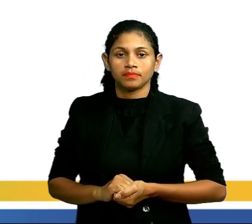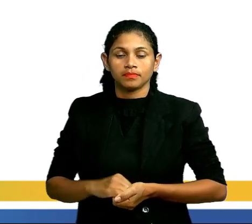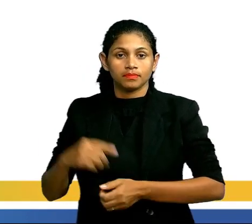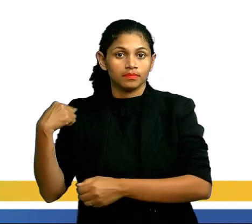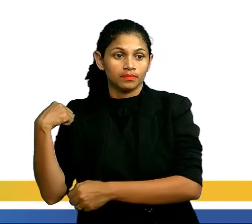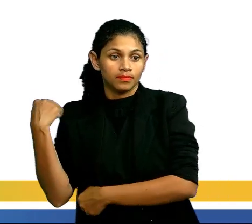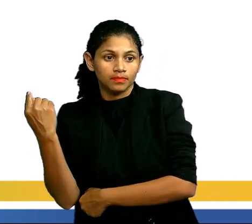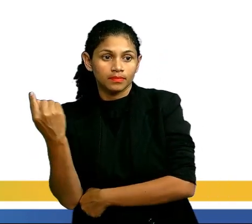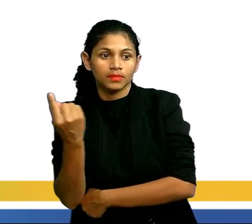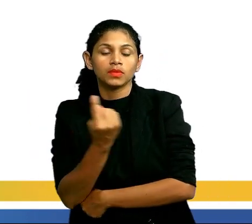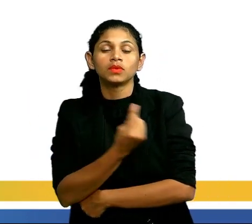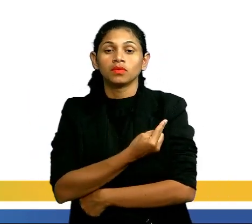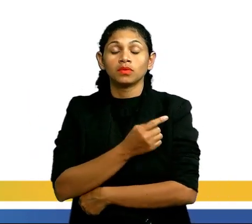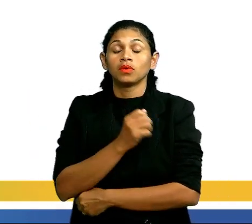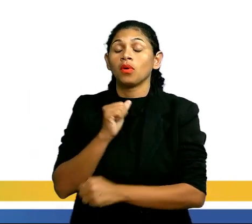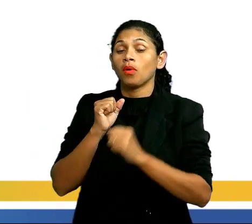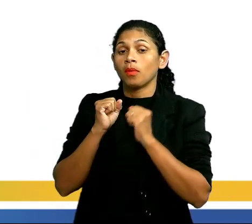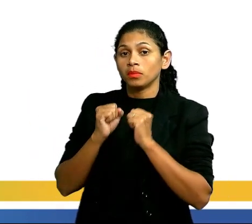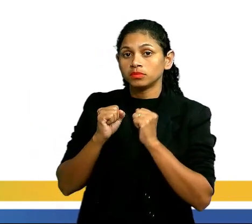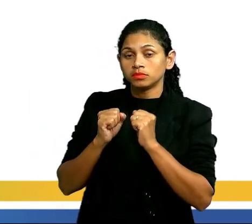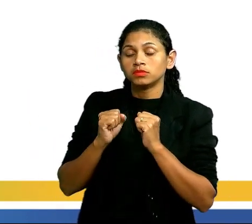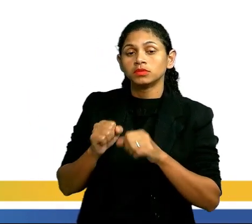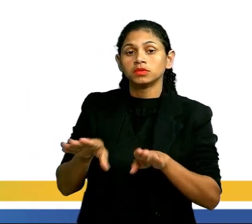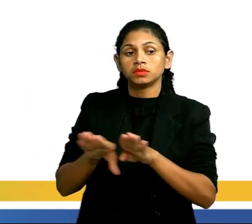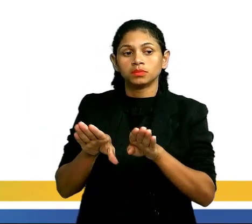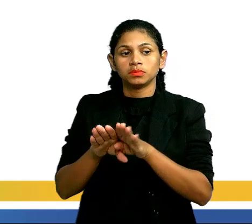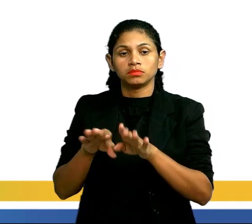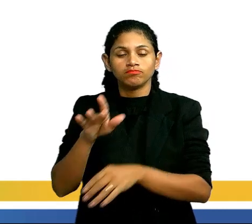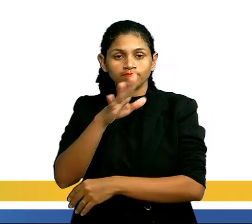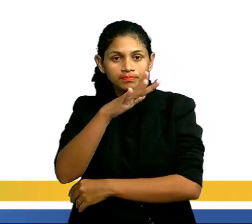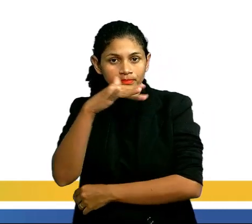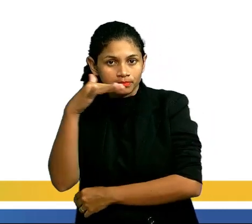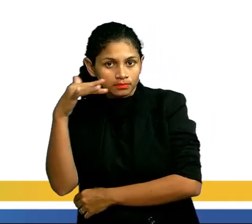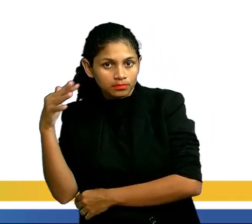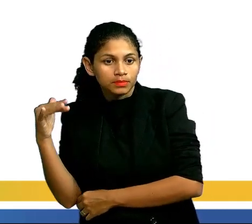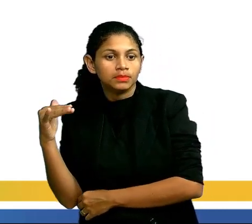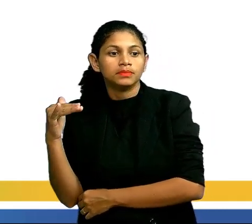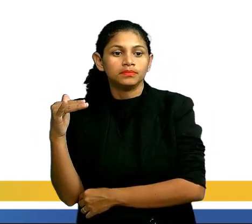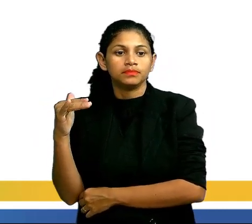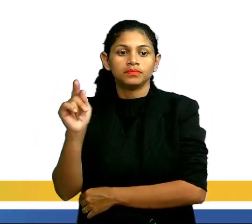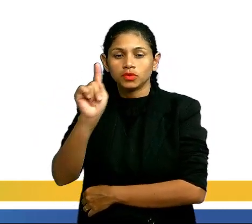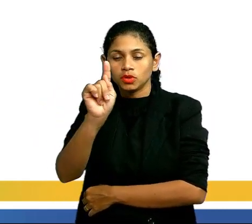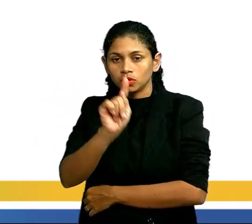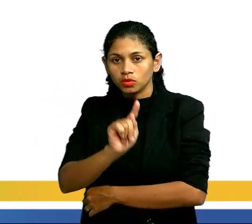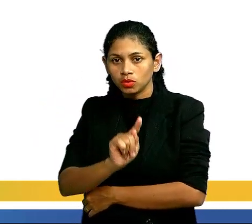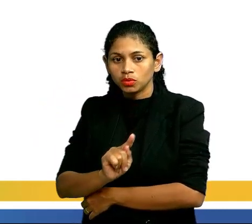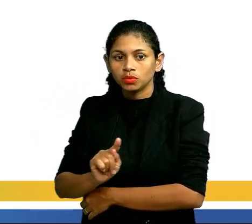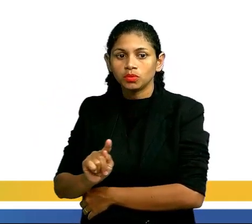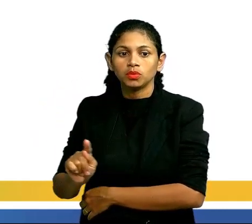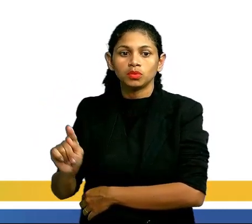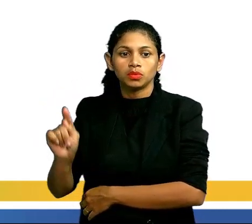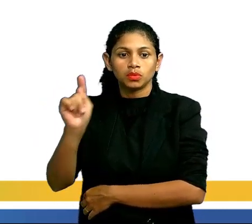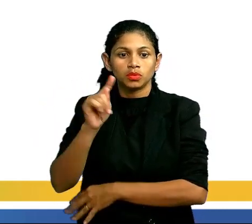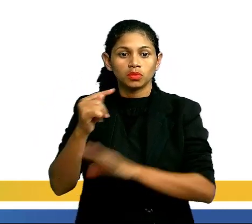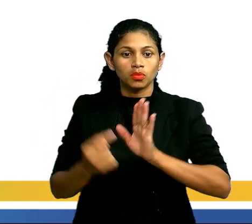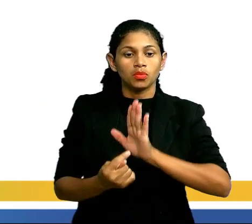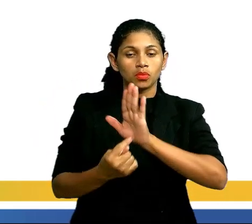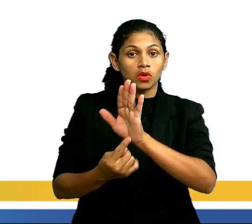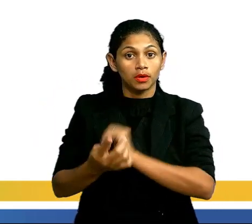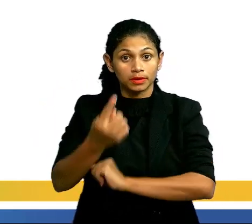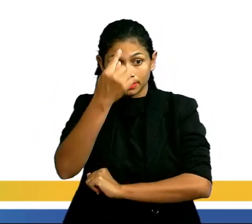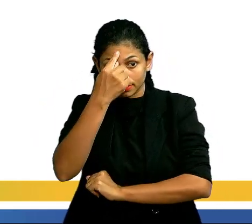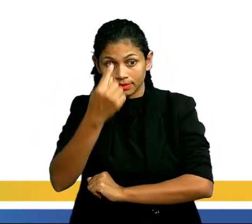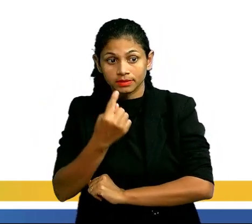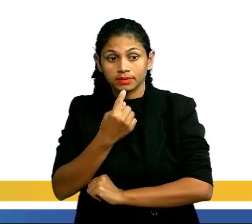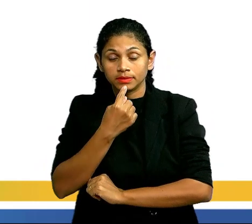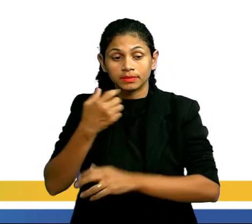cadeia, ela pode ser aromática também. Nós vamos ter um ciclo, né, aromático, que nós vamos chamar de anel benzênico ou anel aromático. Aí, eu preciso ter